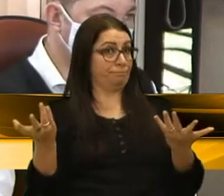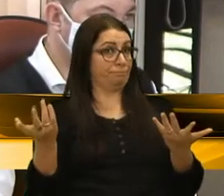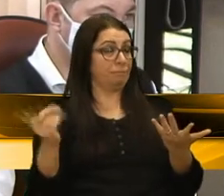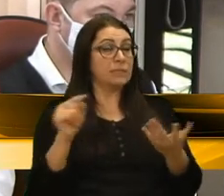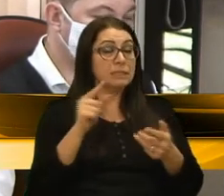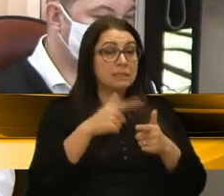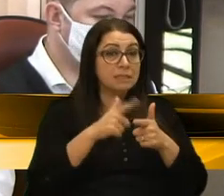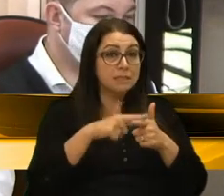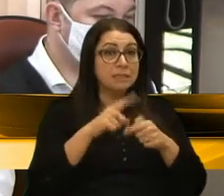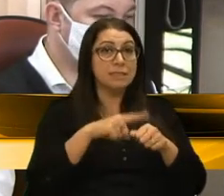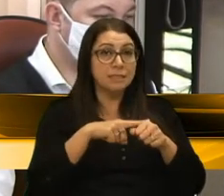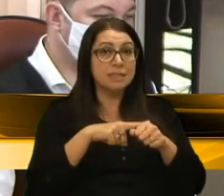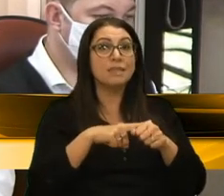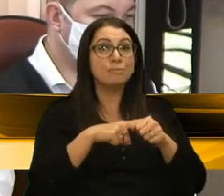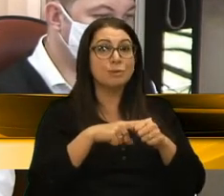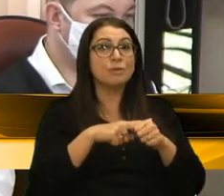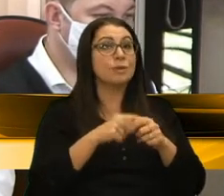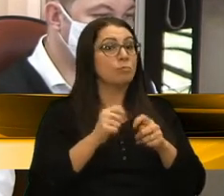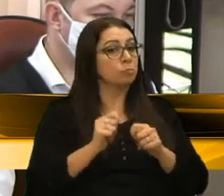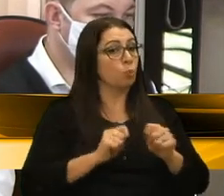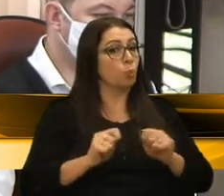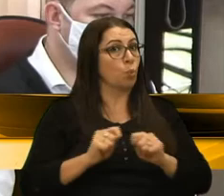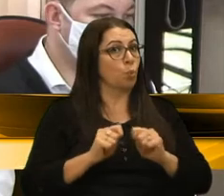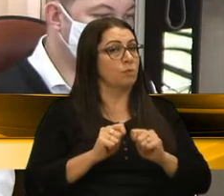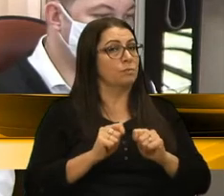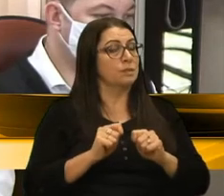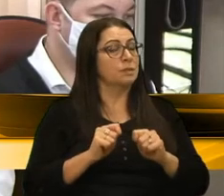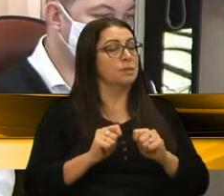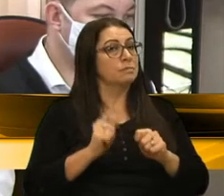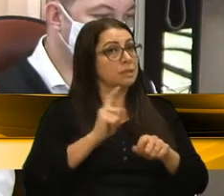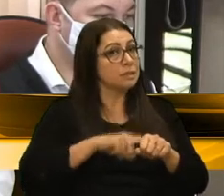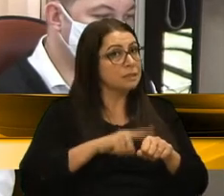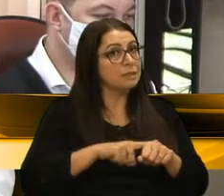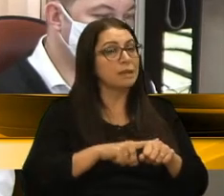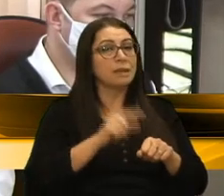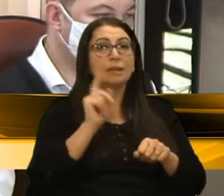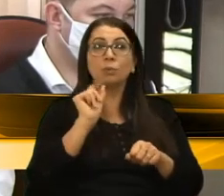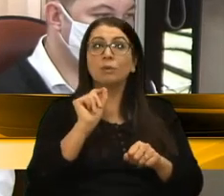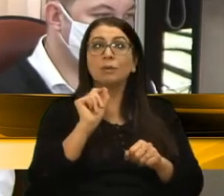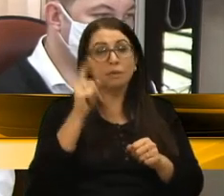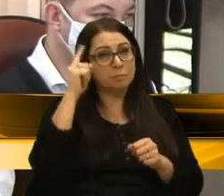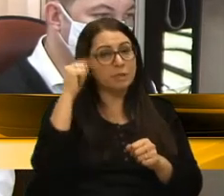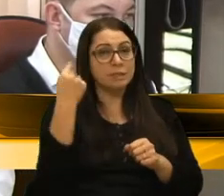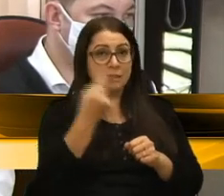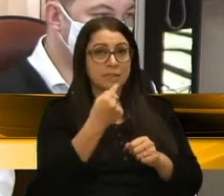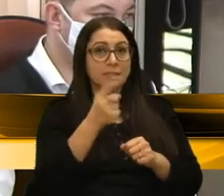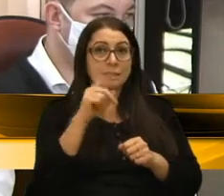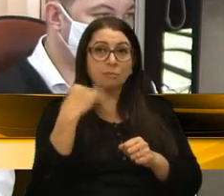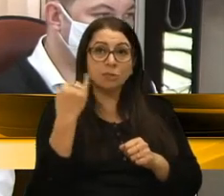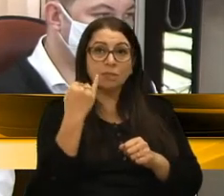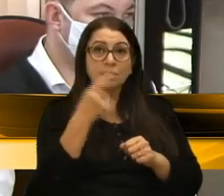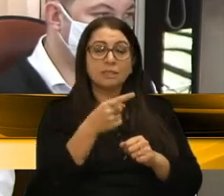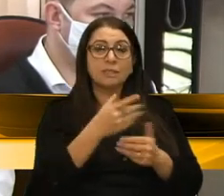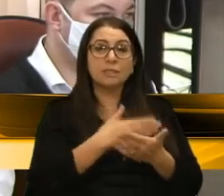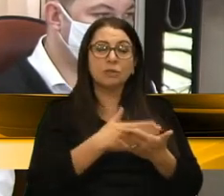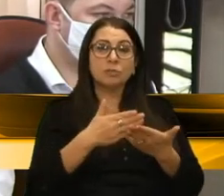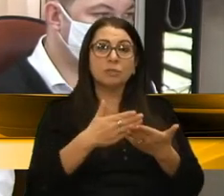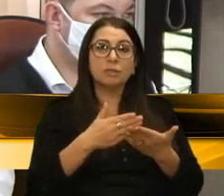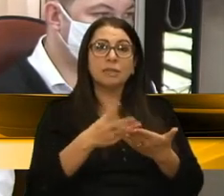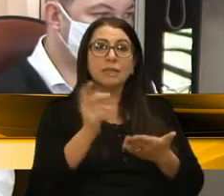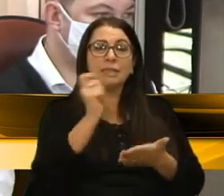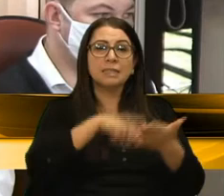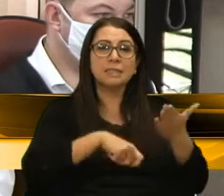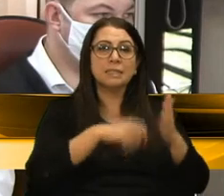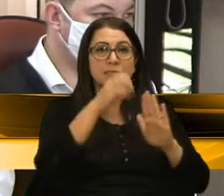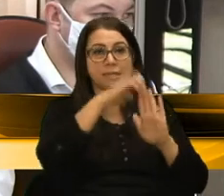prazos estão apertados. Mas o que parece é que o que importa é quem assina as